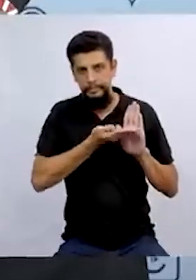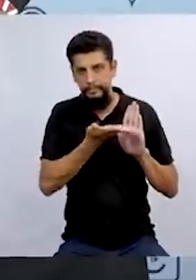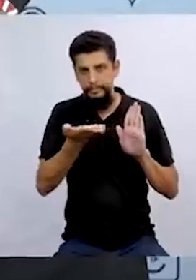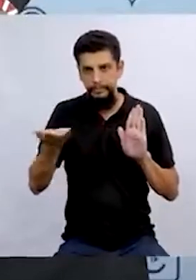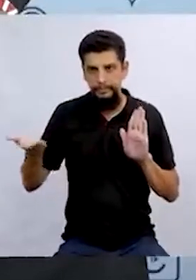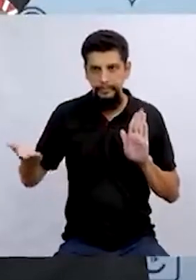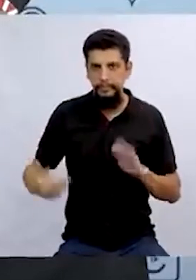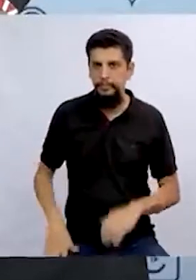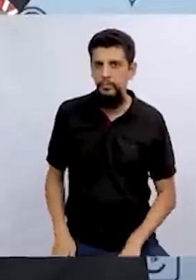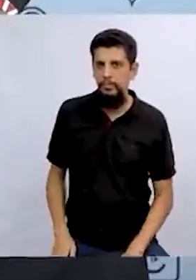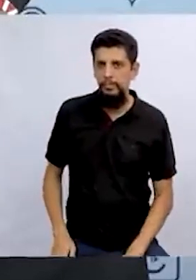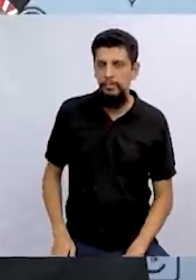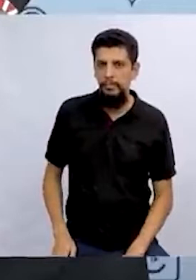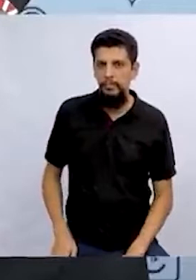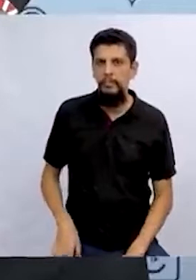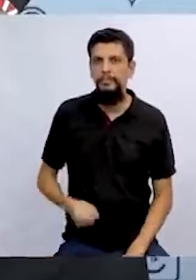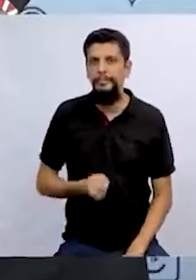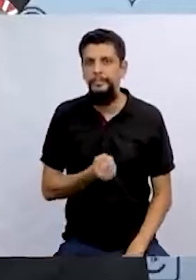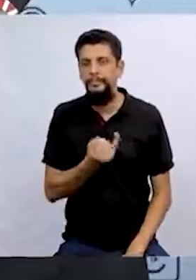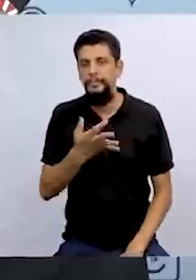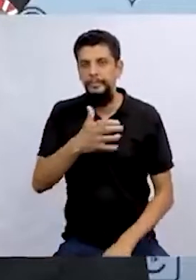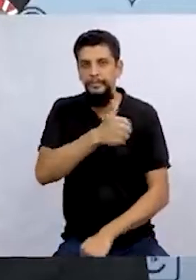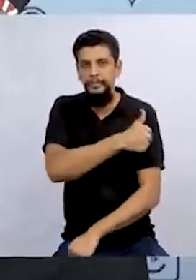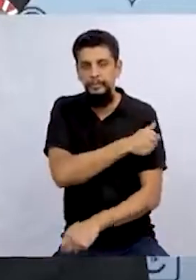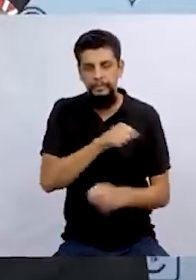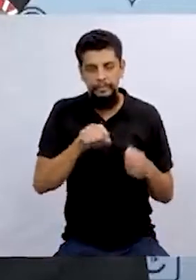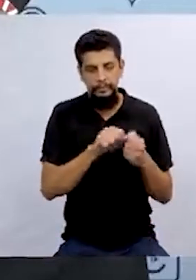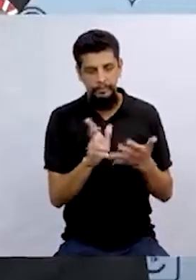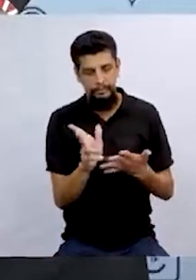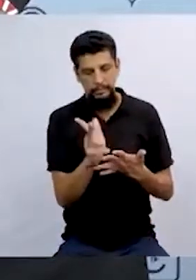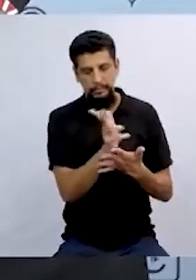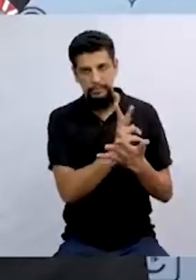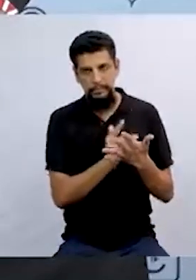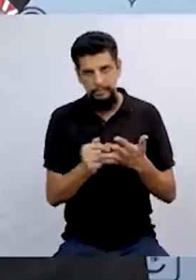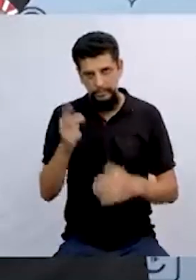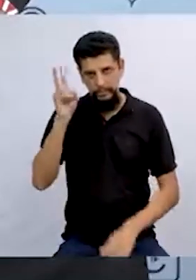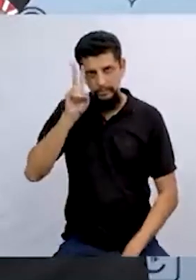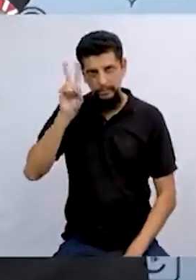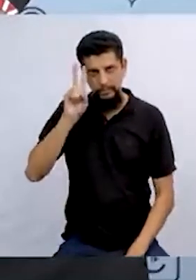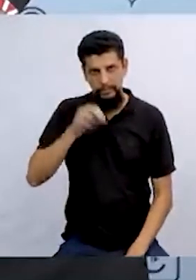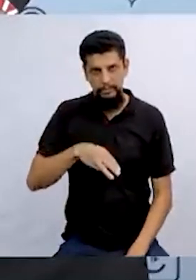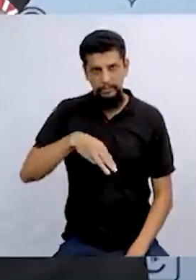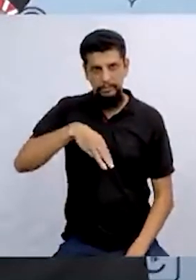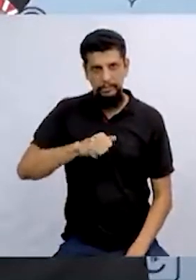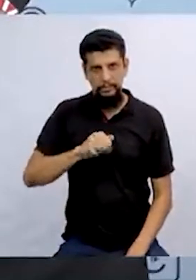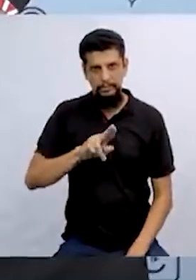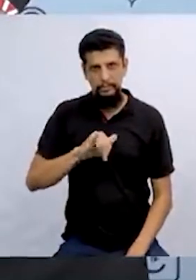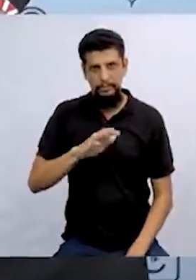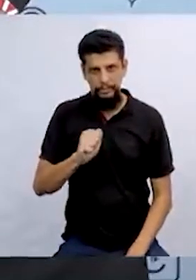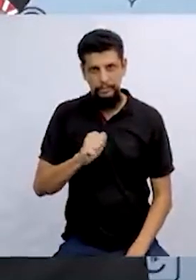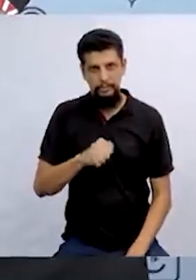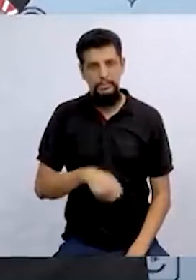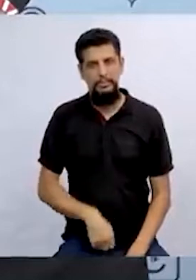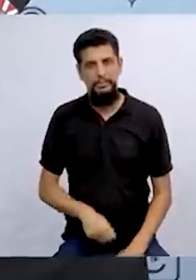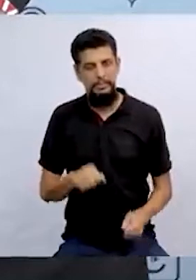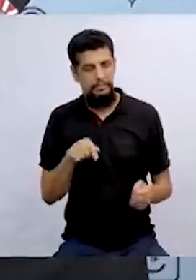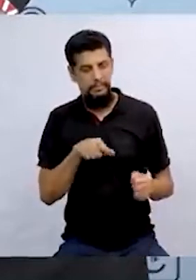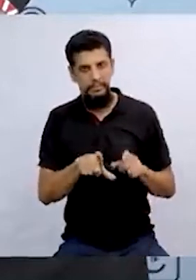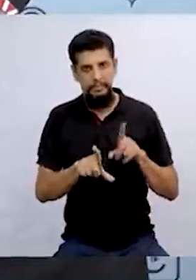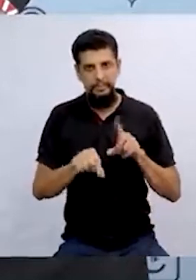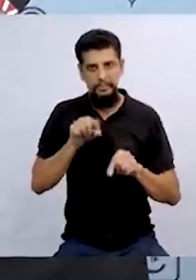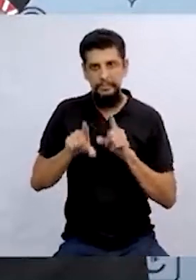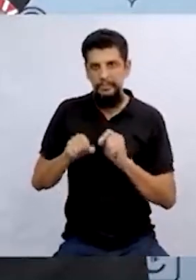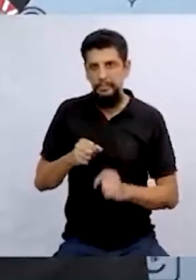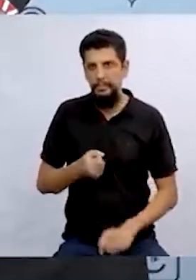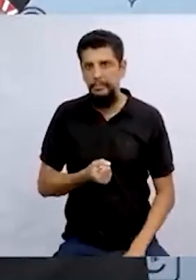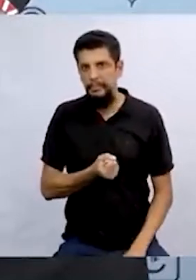aqui para alguns estudantes fazerem as ilustrações. Lembra daquela da Maria Clara que eu mostrei que ela fez da capa?